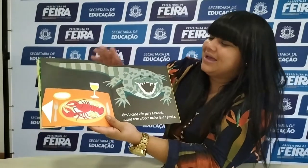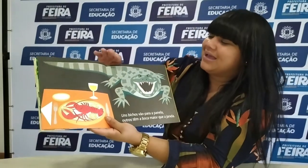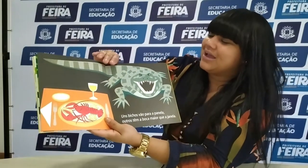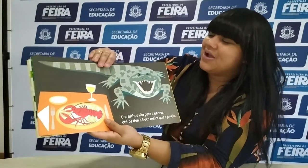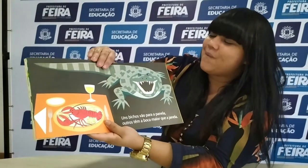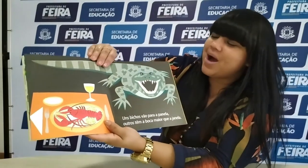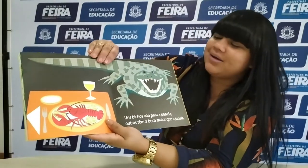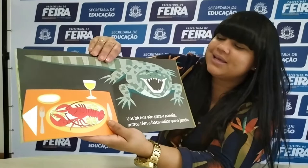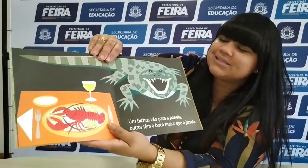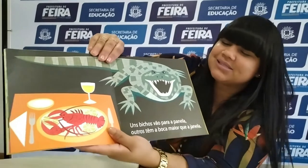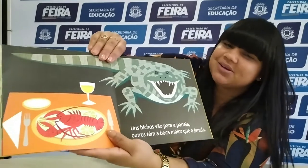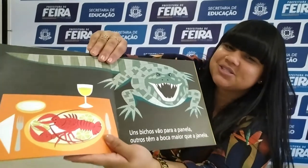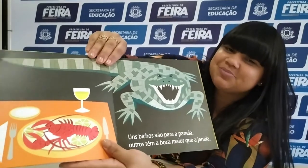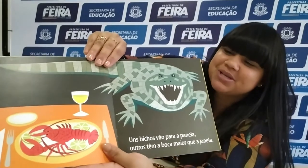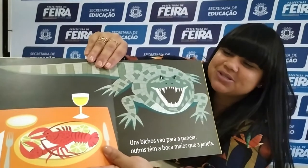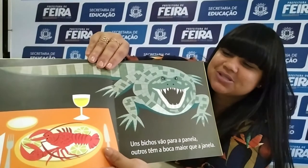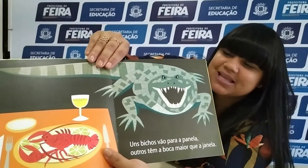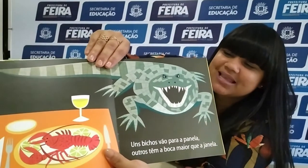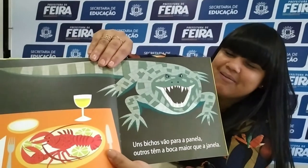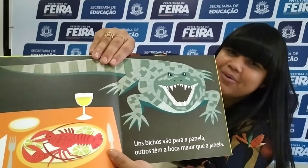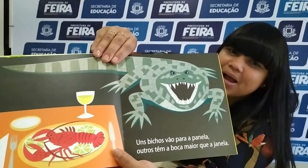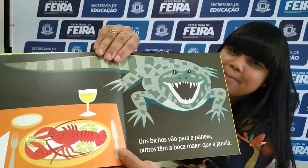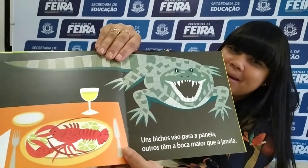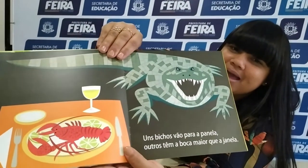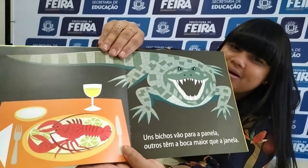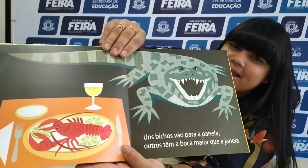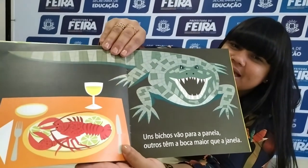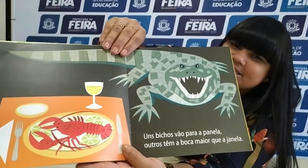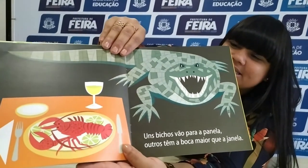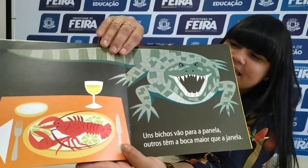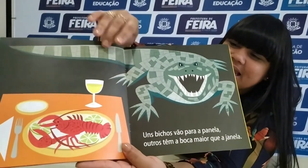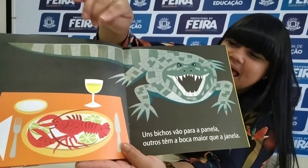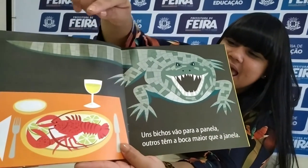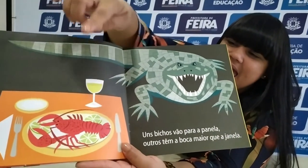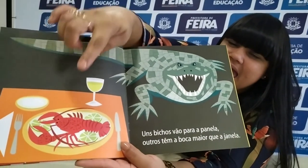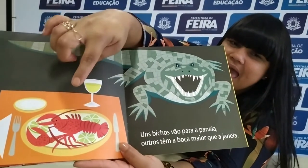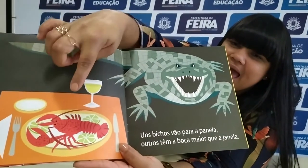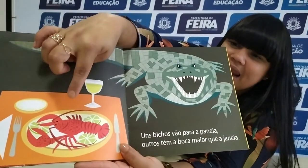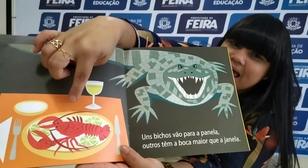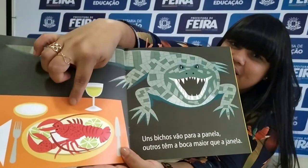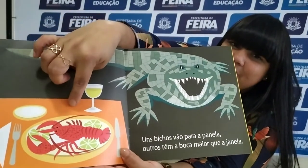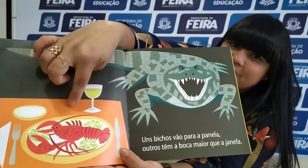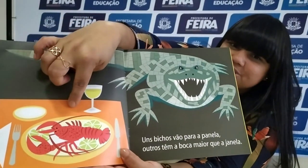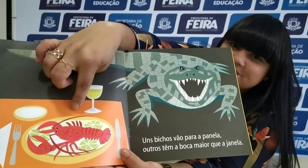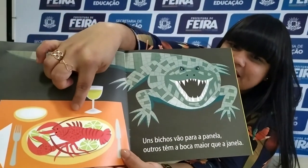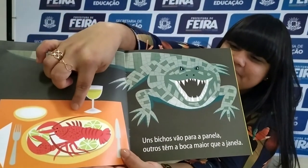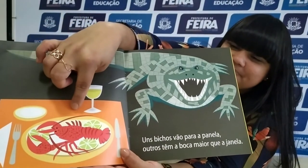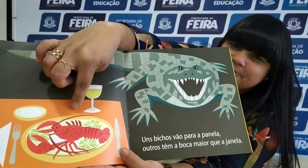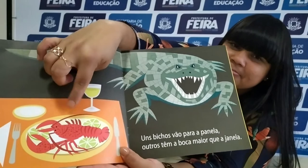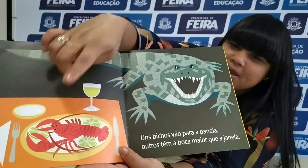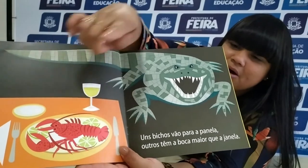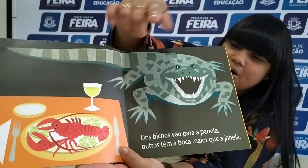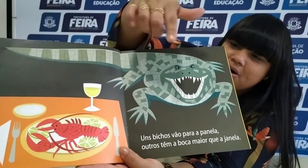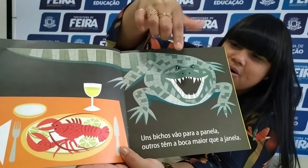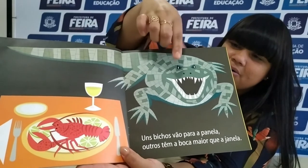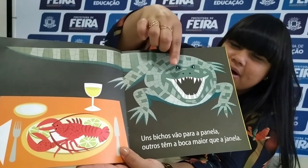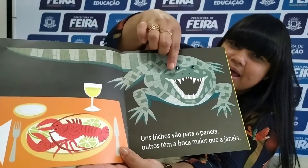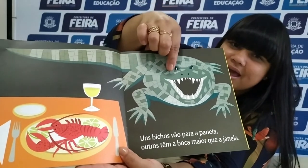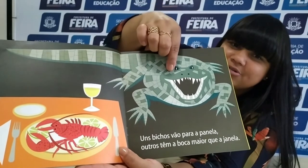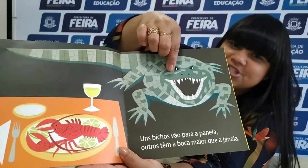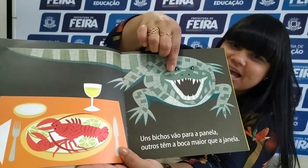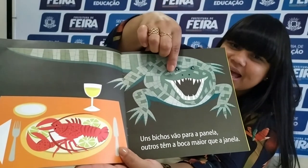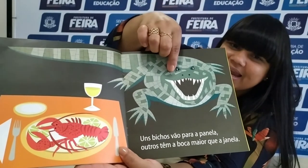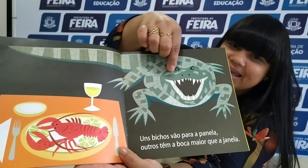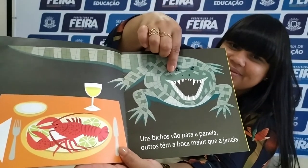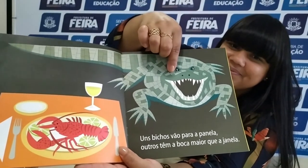Qual desses dois bichos que tem a boca maior que a janela? É a lagosta ou